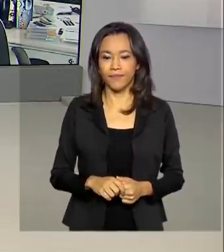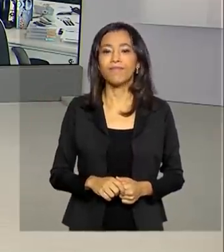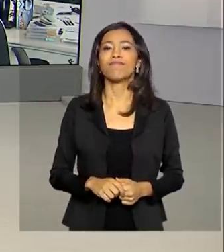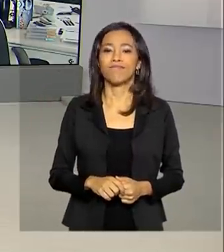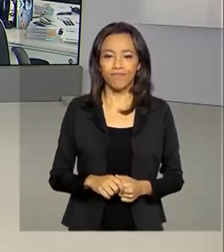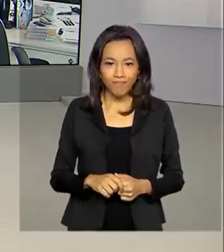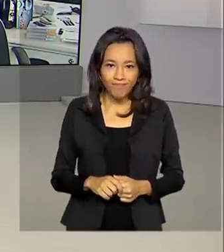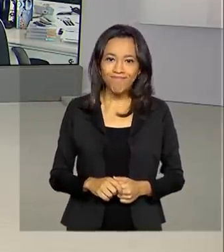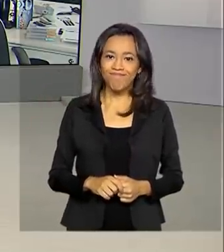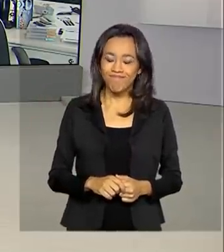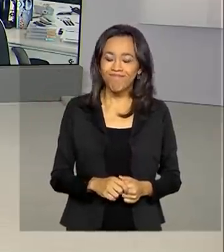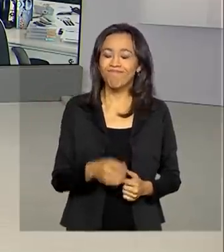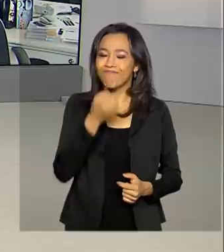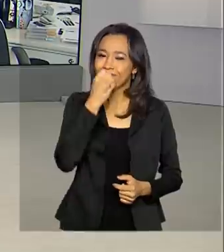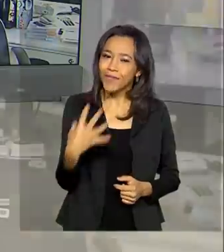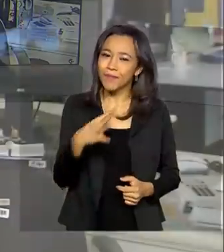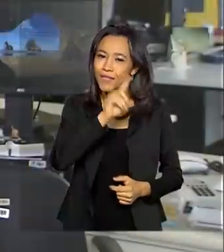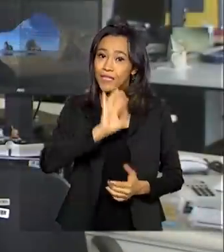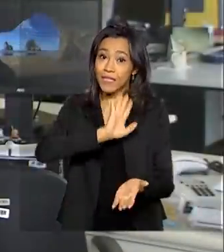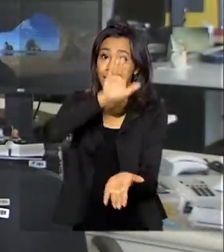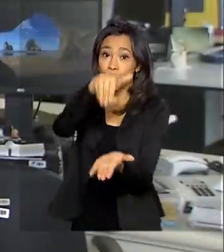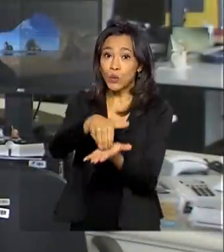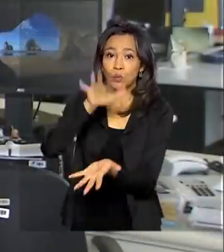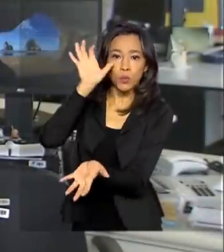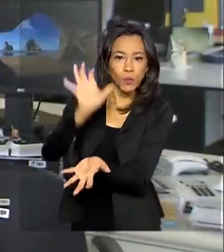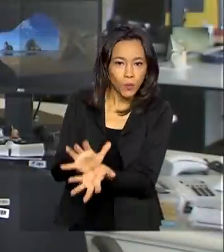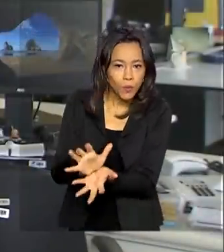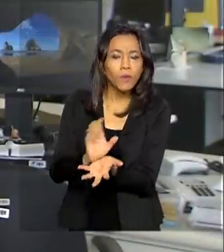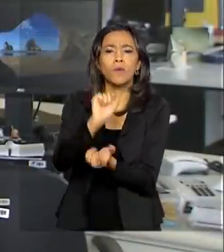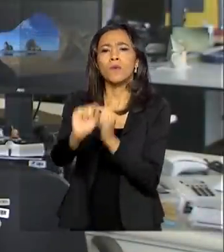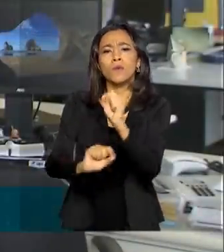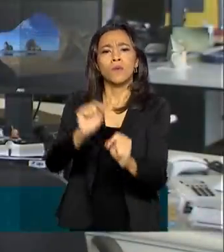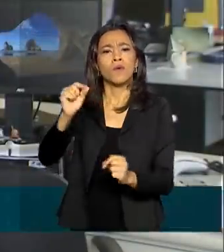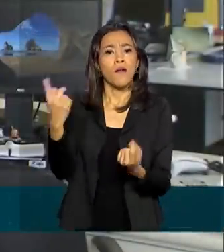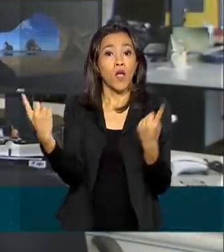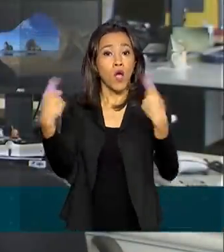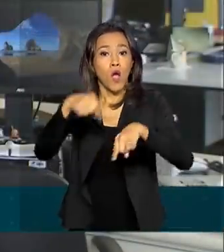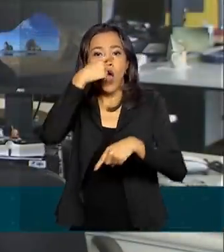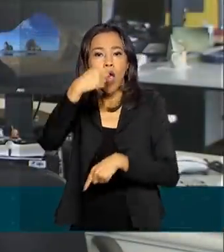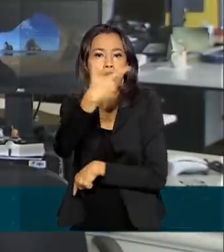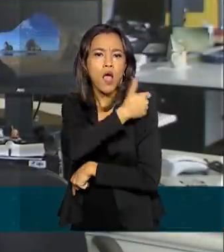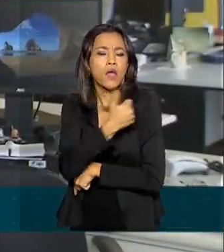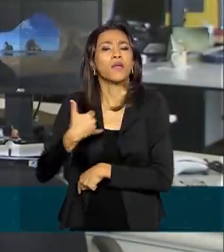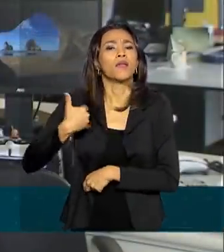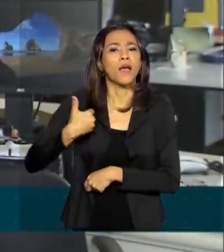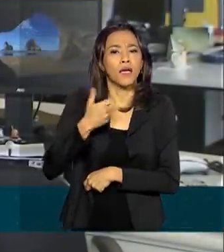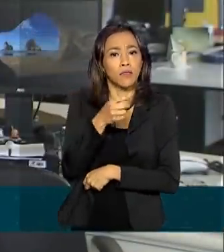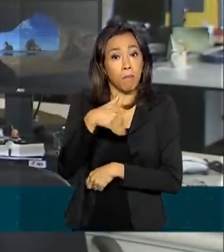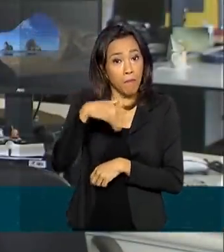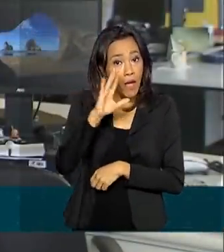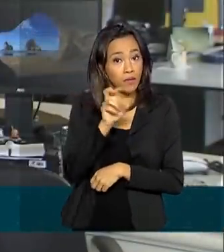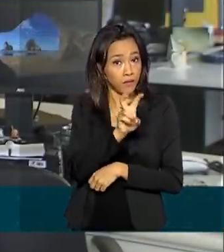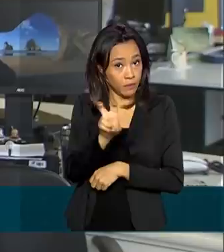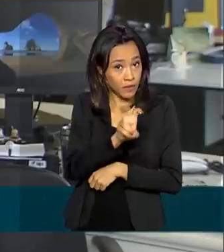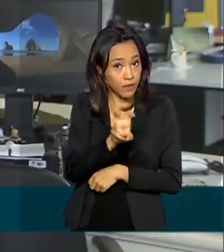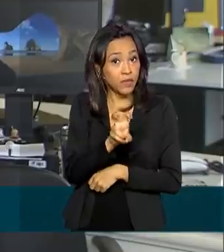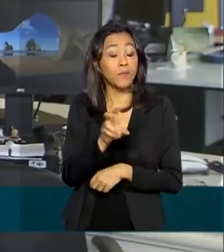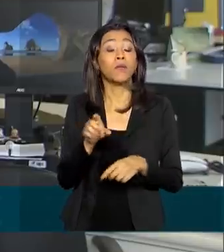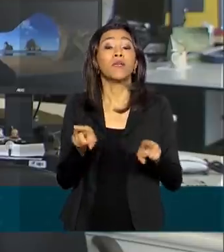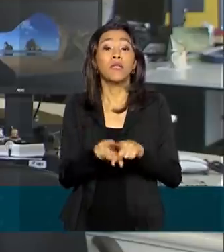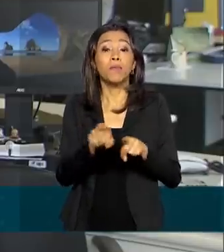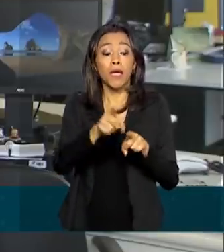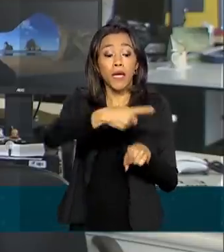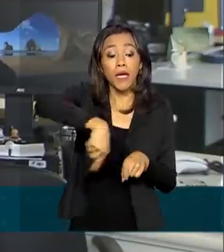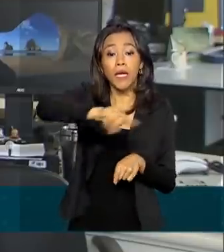Olá, Renata, bom dia. Essa última etapa da campanha de vacinação contra a gripe é destinada para quem tem mais de 55 anos de idade e para os professores das